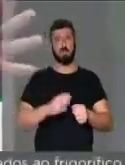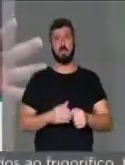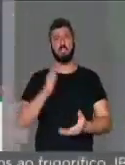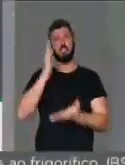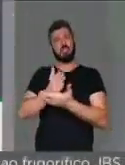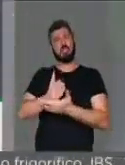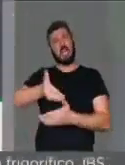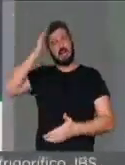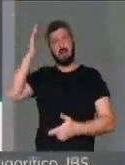Temer! Fora Temer!